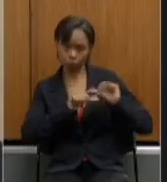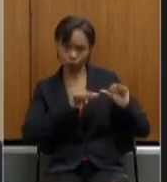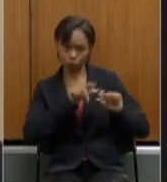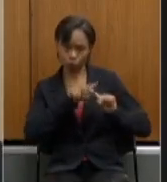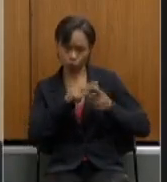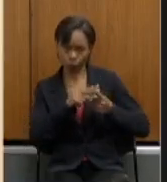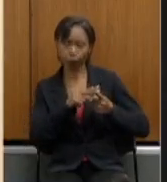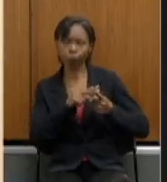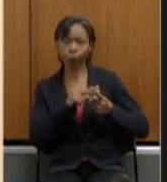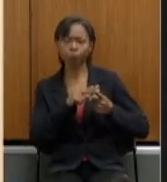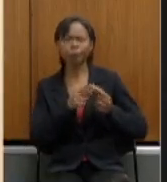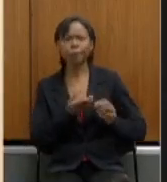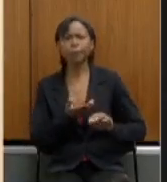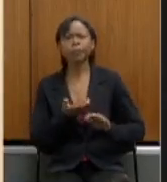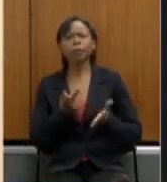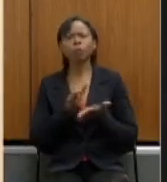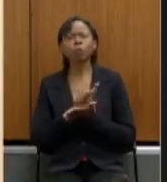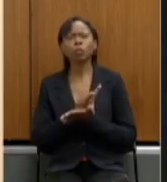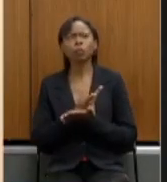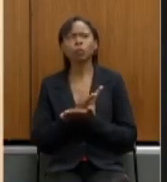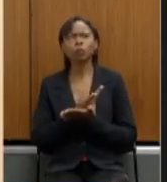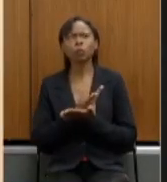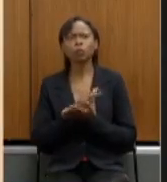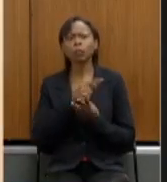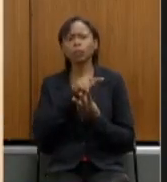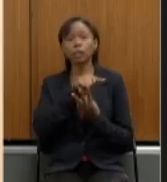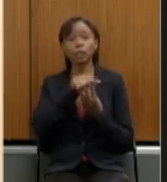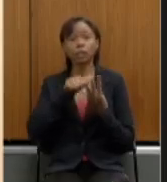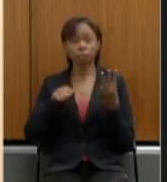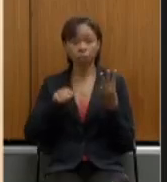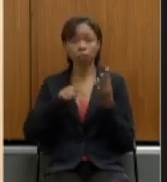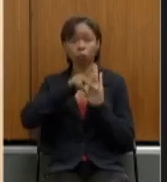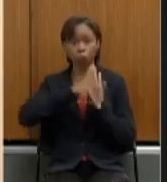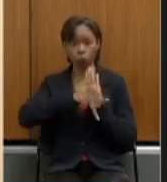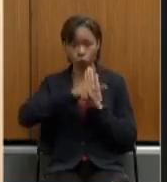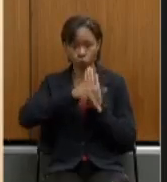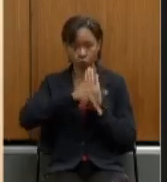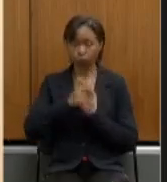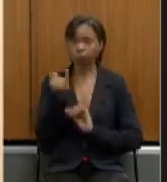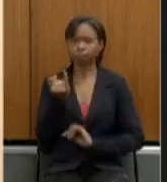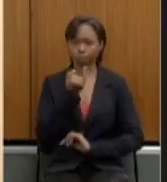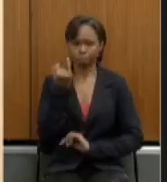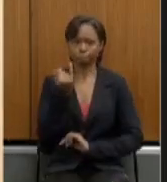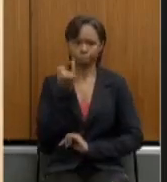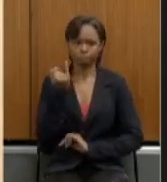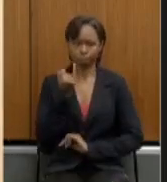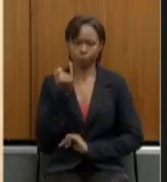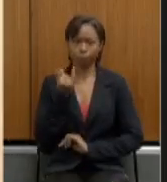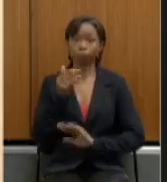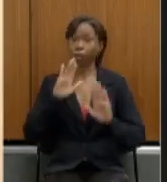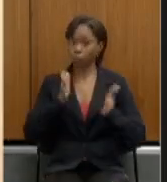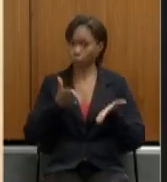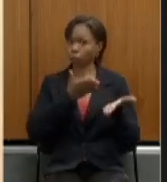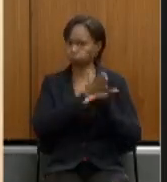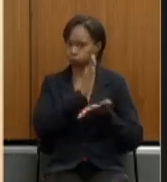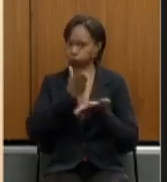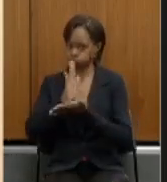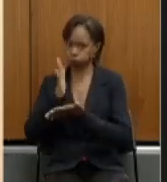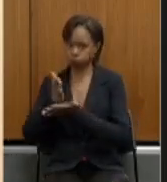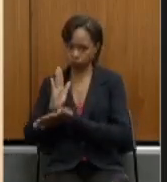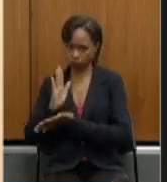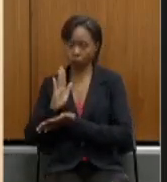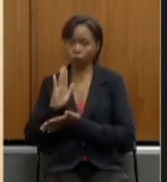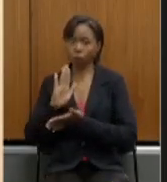em três projetos importantes já aprovados e um